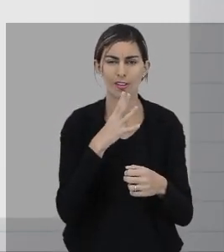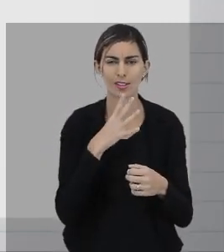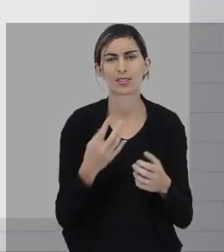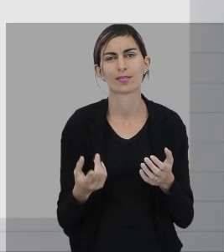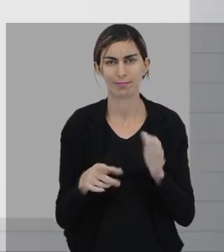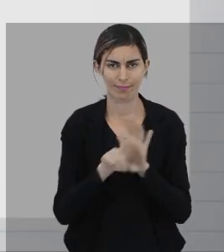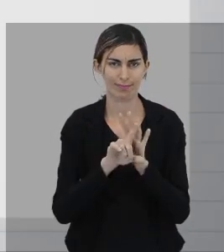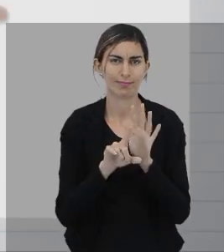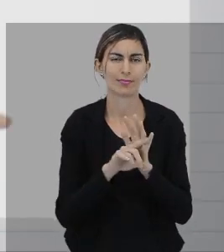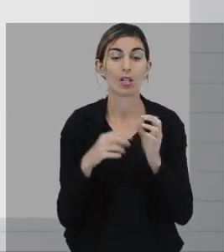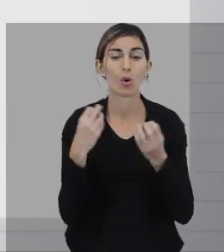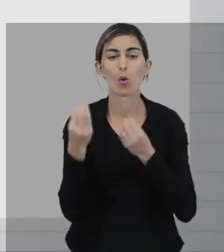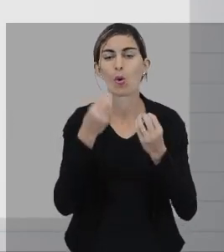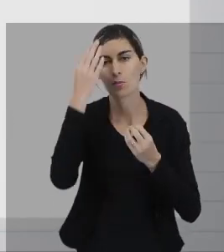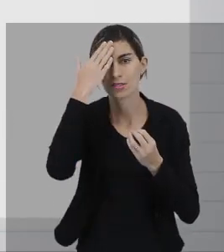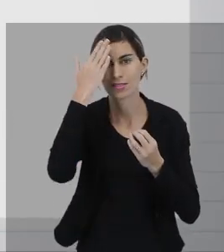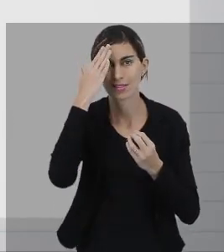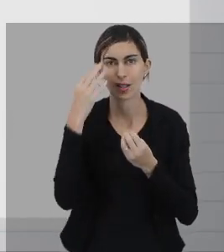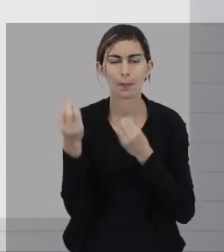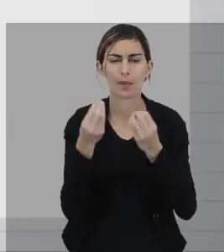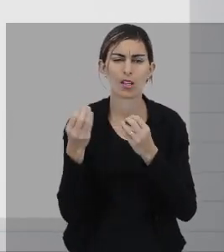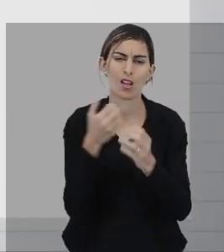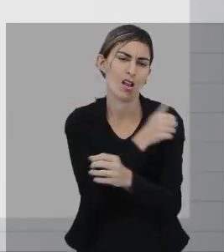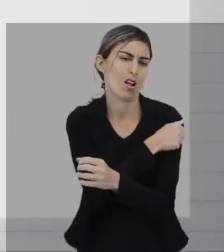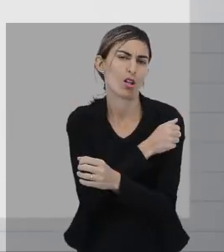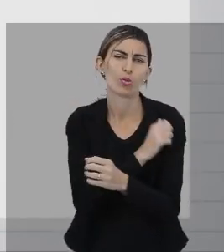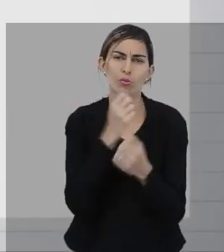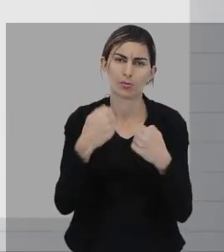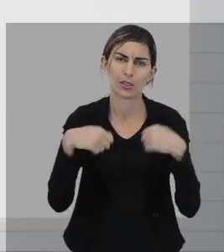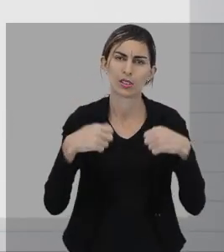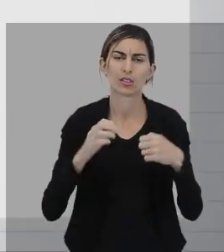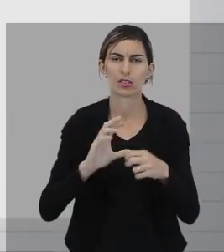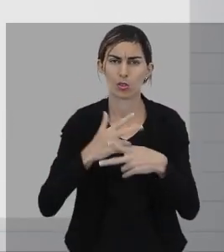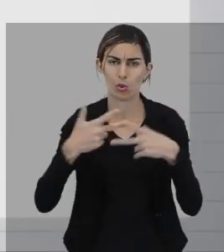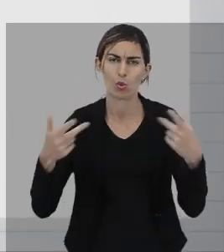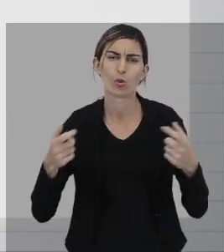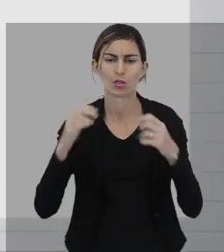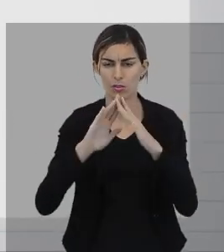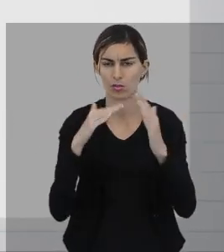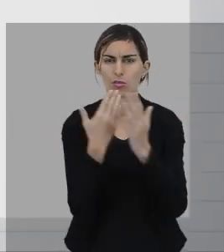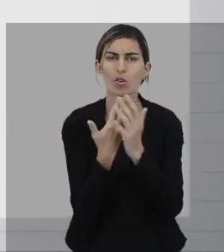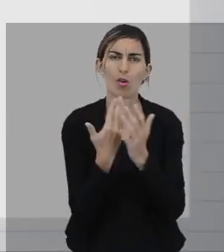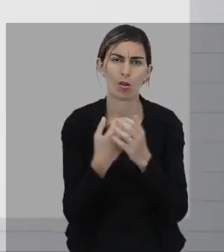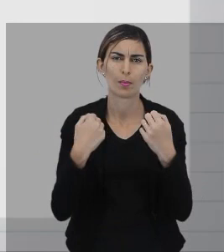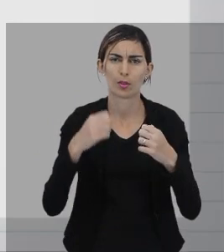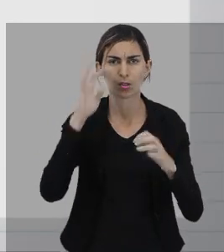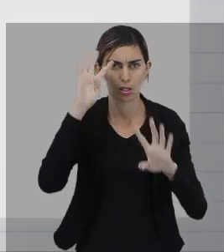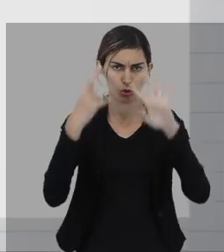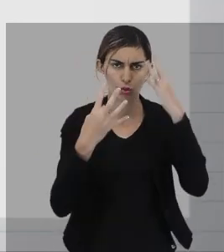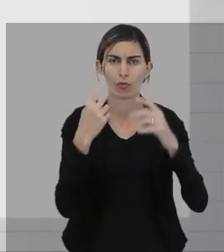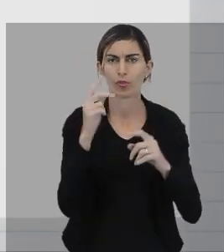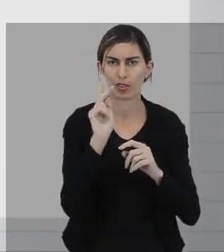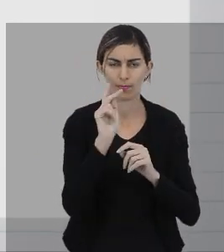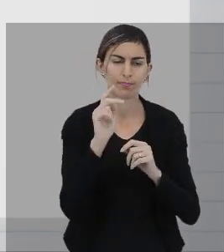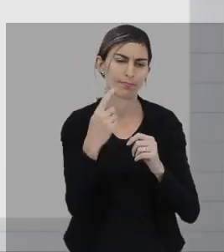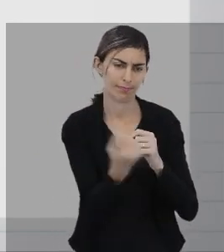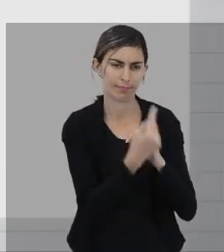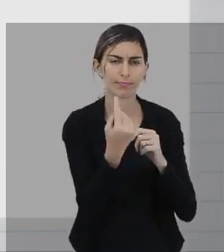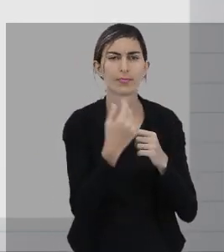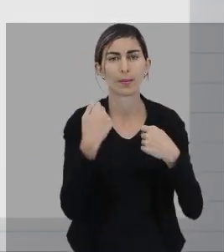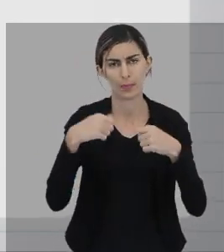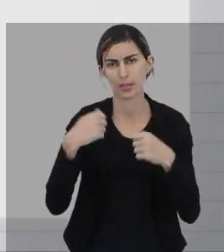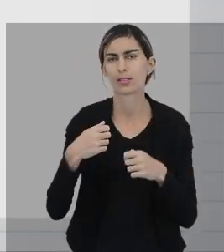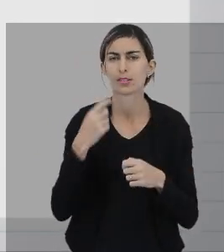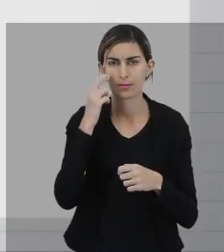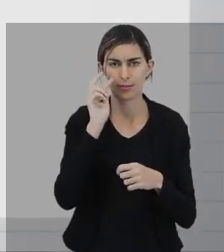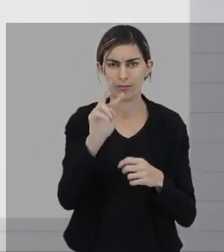por exemplo, para onde encaminhar um estudante, caso haja alguma questão que a escola não possa resolver sozinha. Você vai